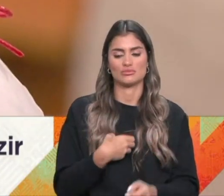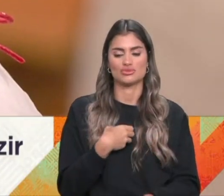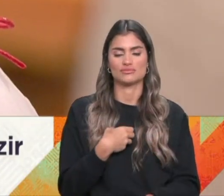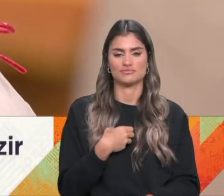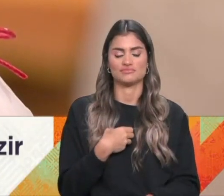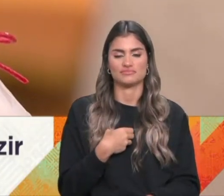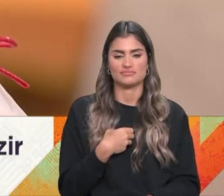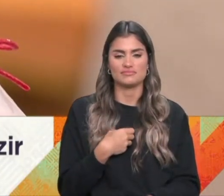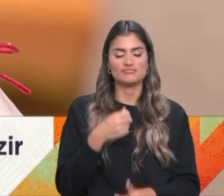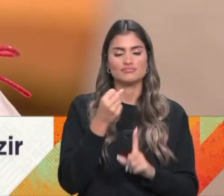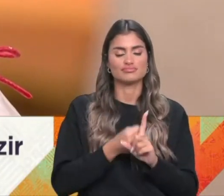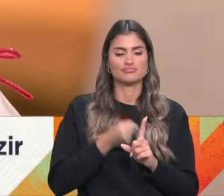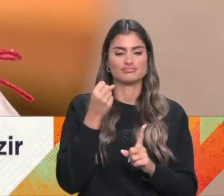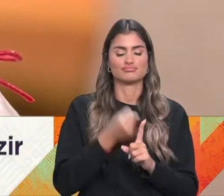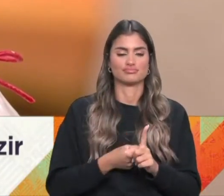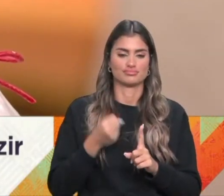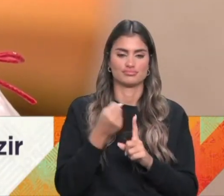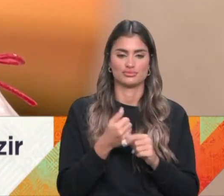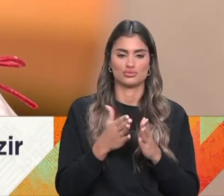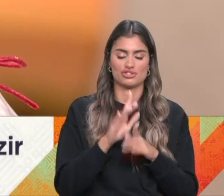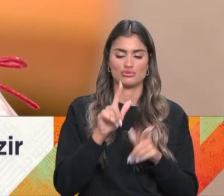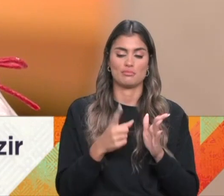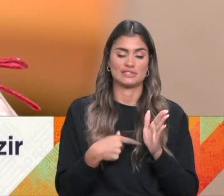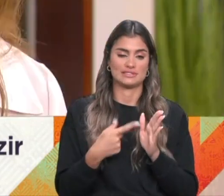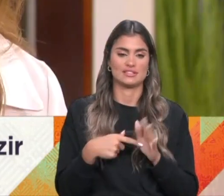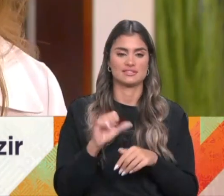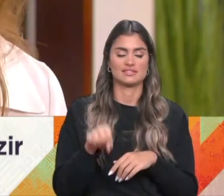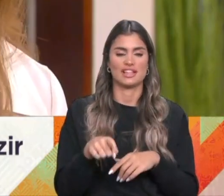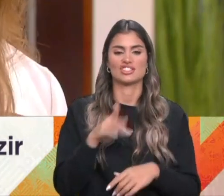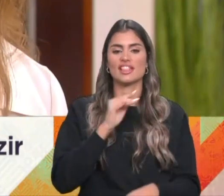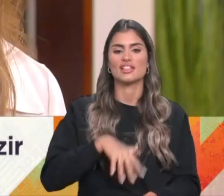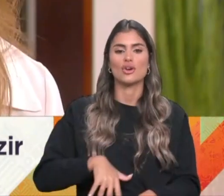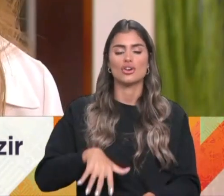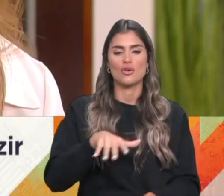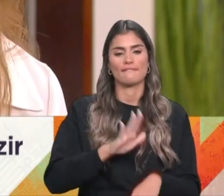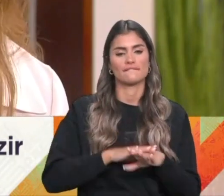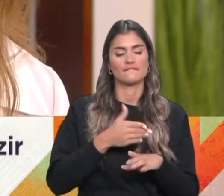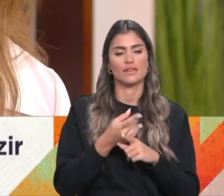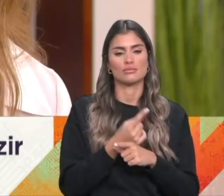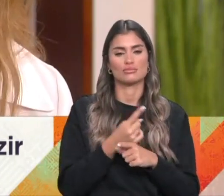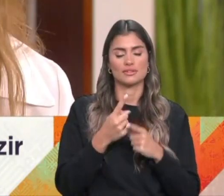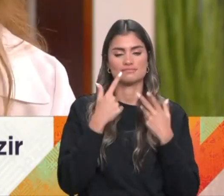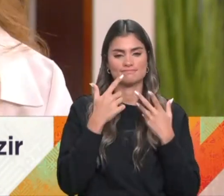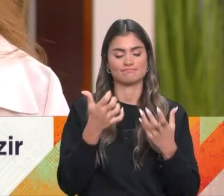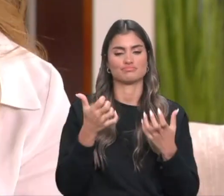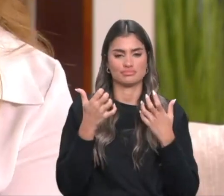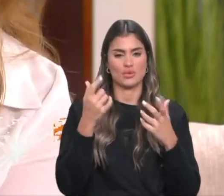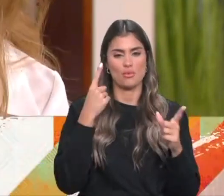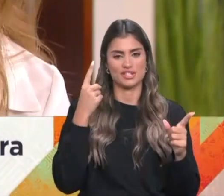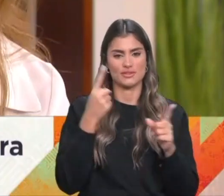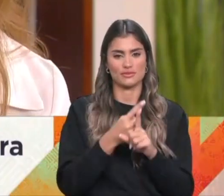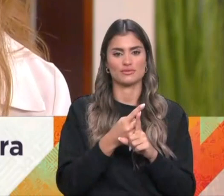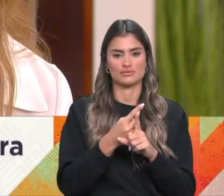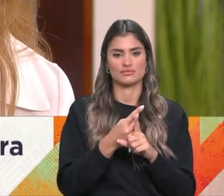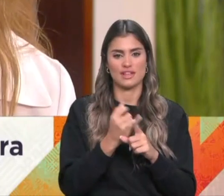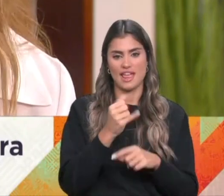Temos que lutar muito, toda a gente tem, mas neste tipo de territórios, mais ainda, para termos algum reconhecimento e podermos, portanto, no caso da